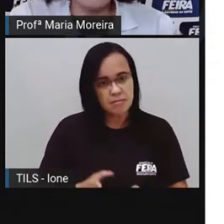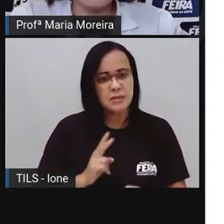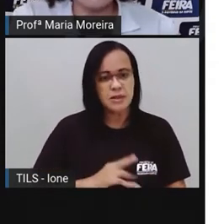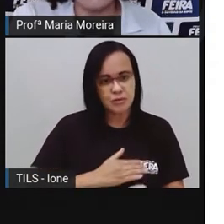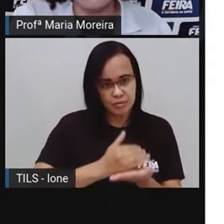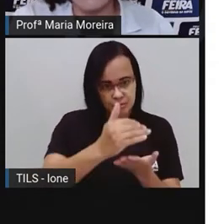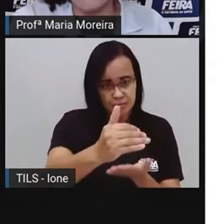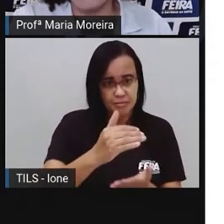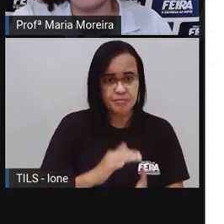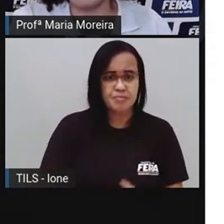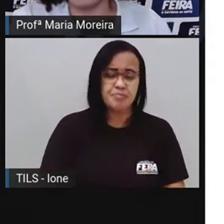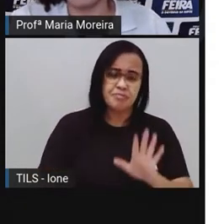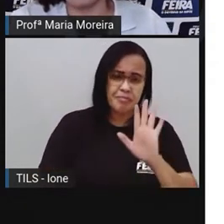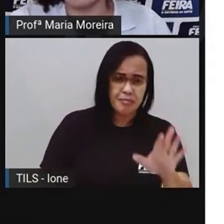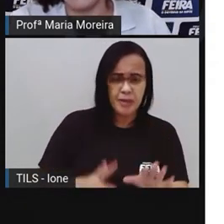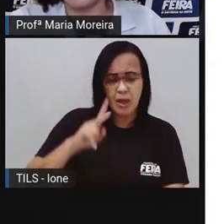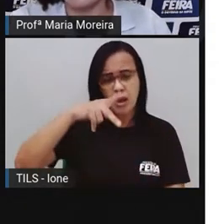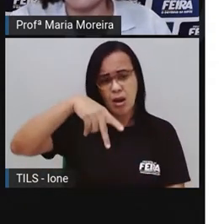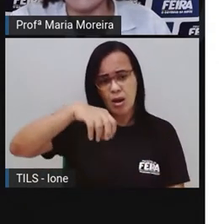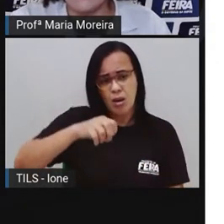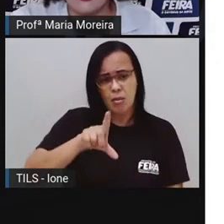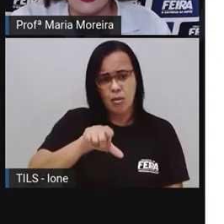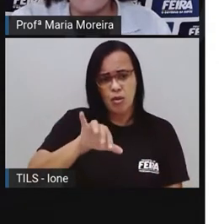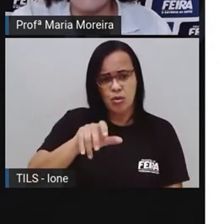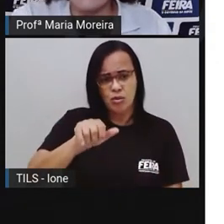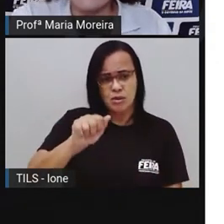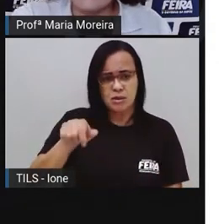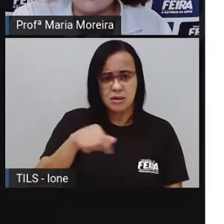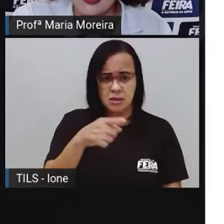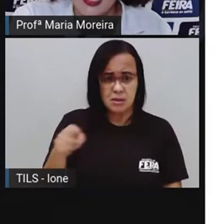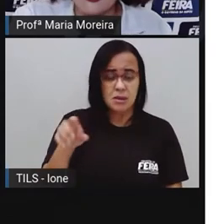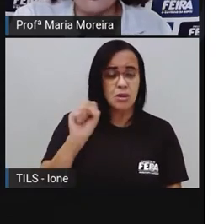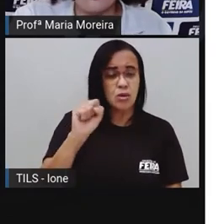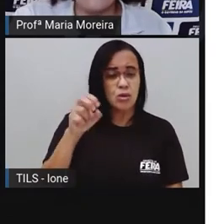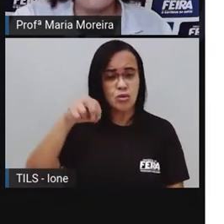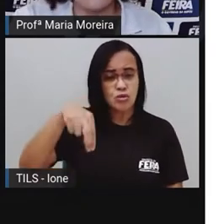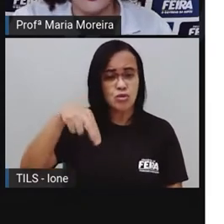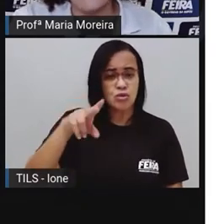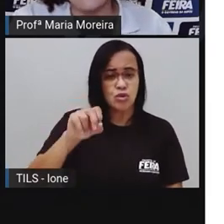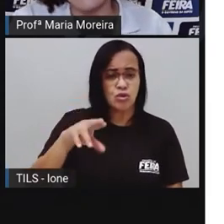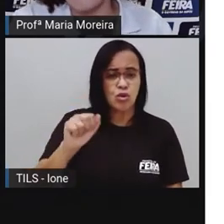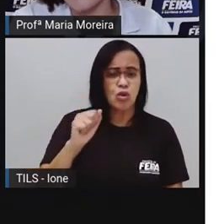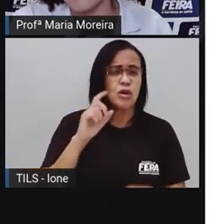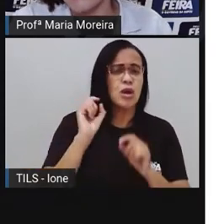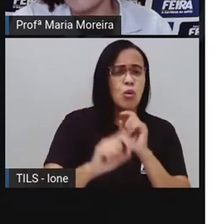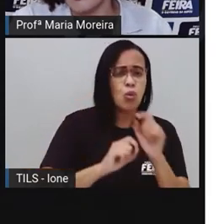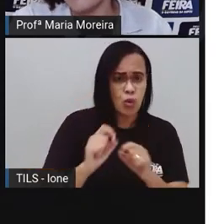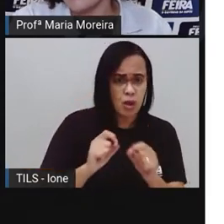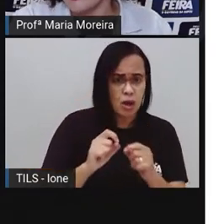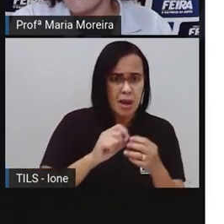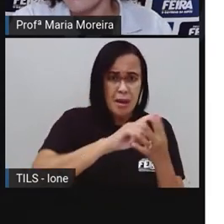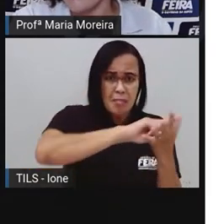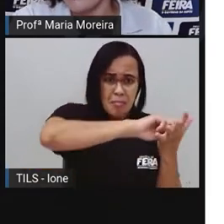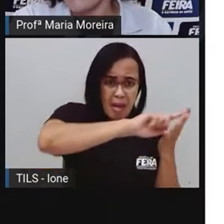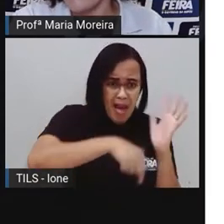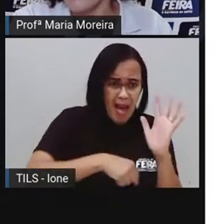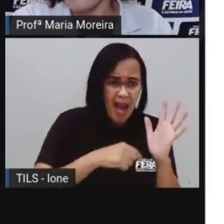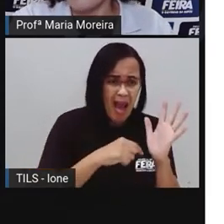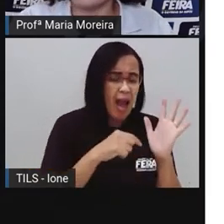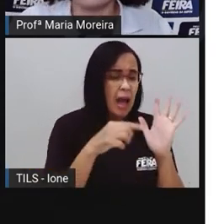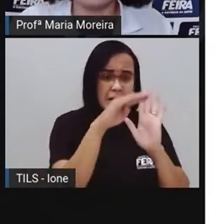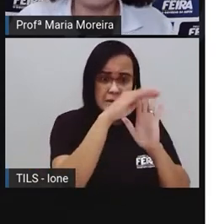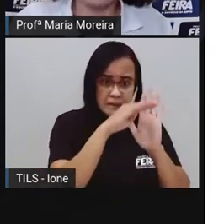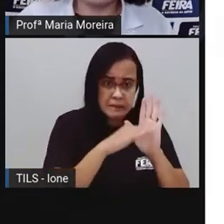Bom, a poluição sonora pode provocar irritação, cansaço, estresse e até mesmo surdez. Vocês já sabiam disso?